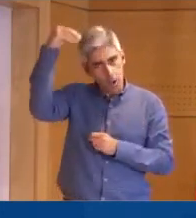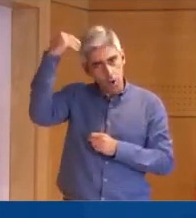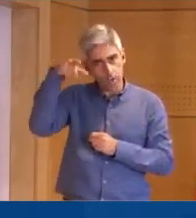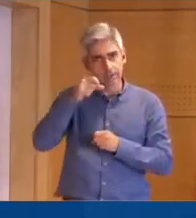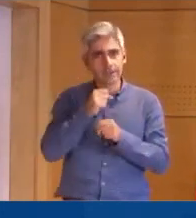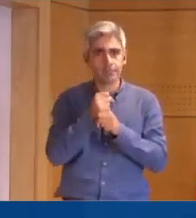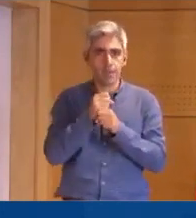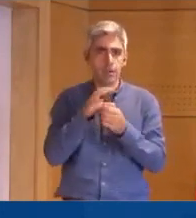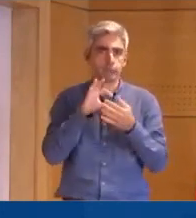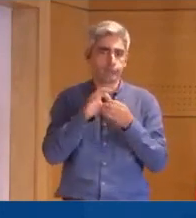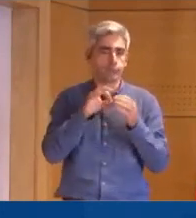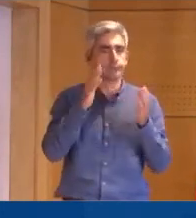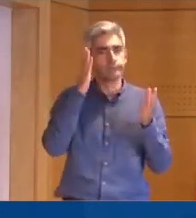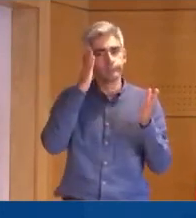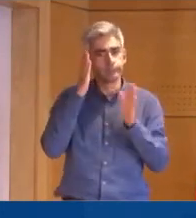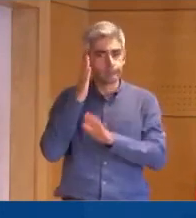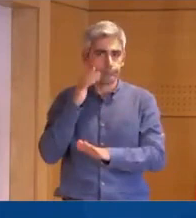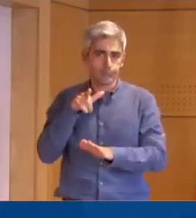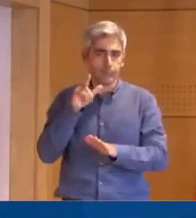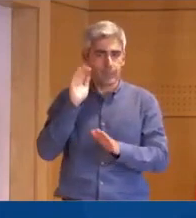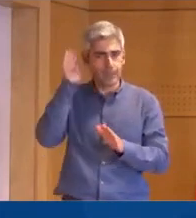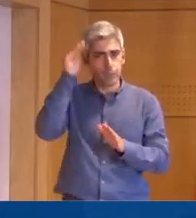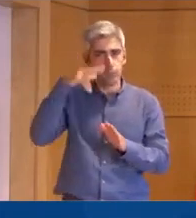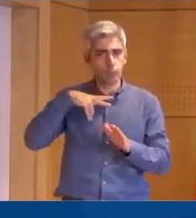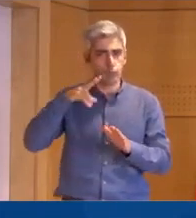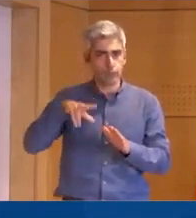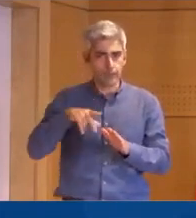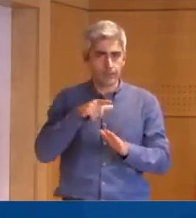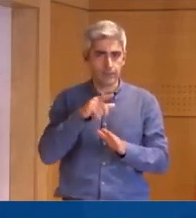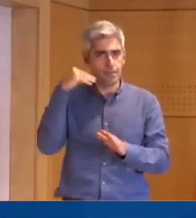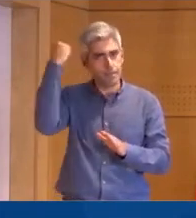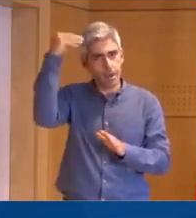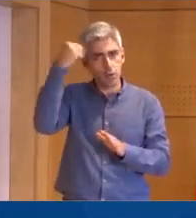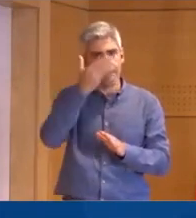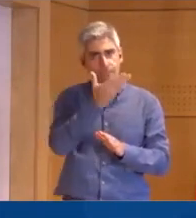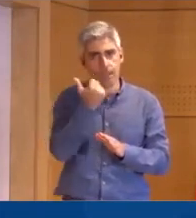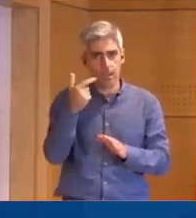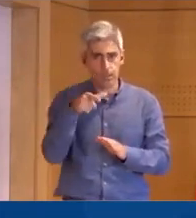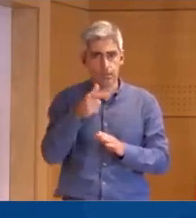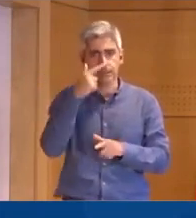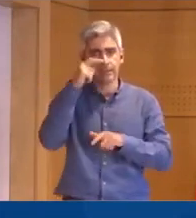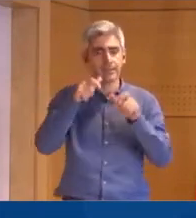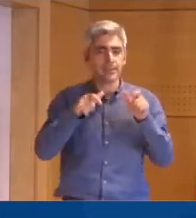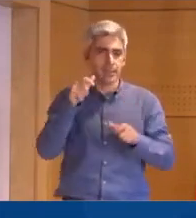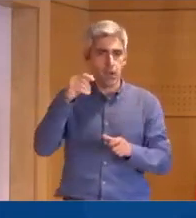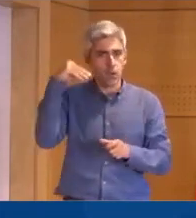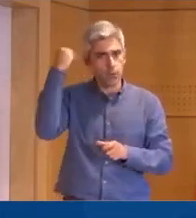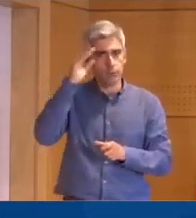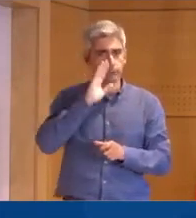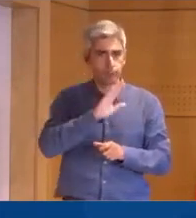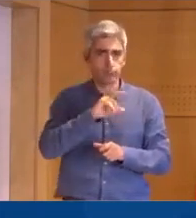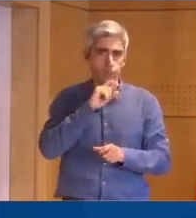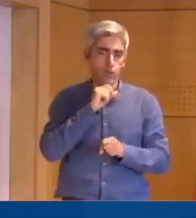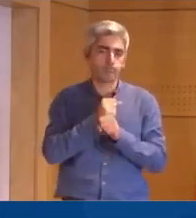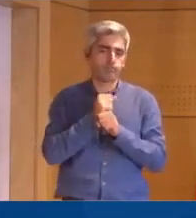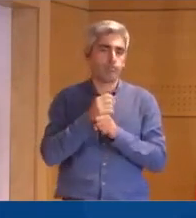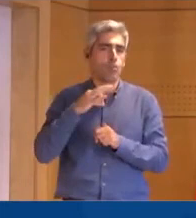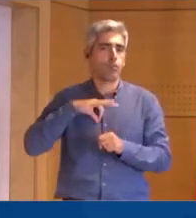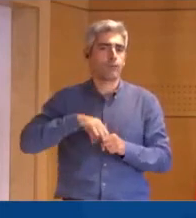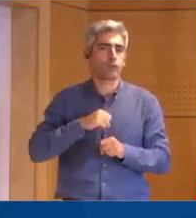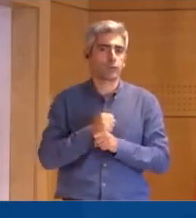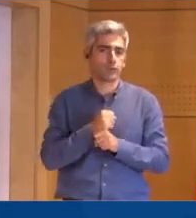a estada de trabalhadores marroquinos na República Portuguesa, no qual se definem os procedimentos para a admissão de cidadãos marroquinos para o desempenho de uma atividade